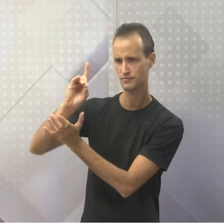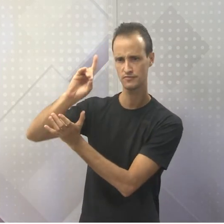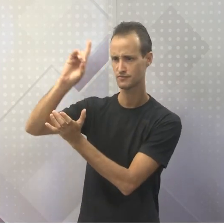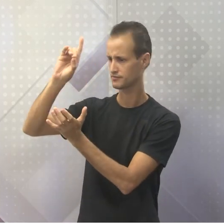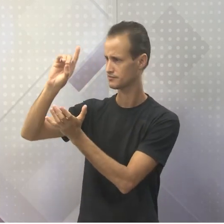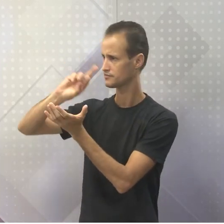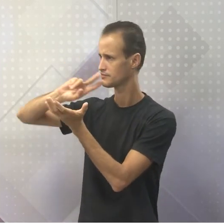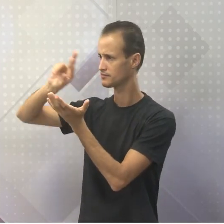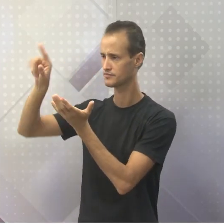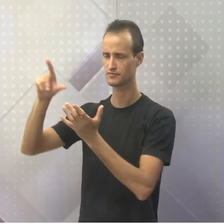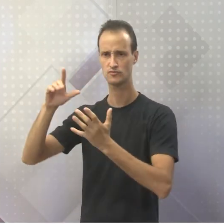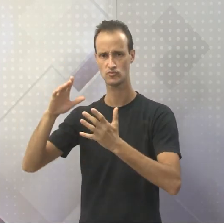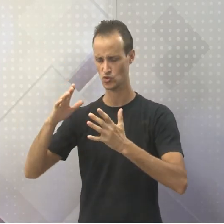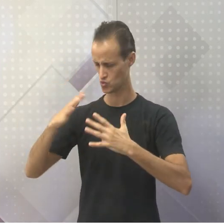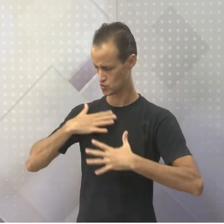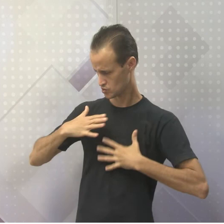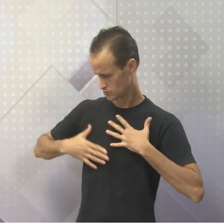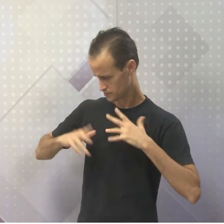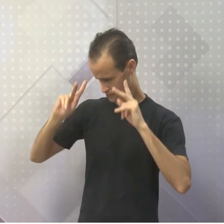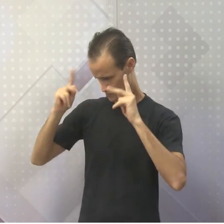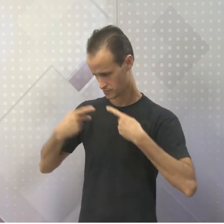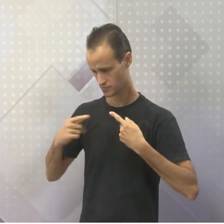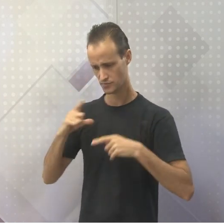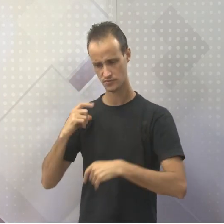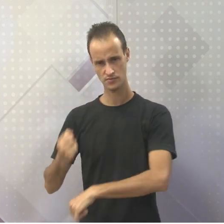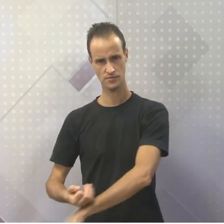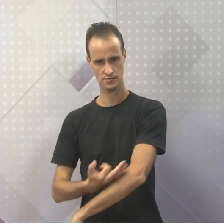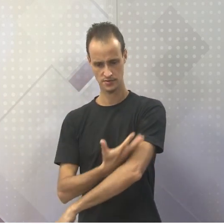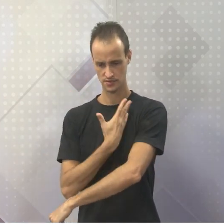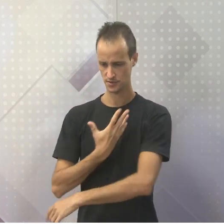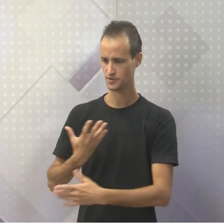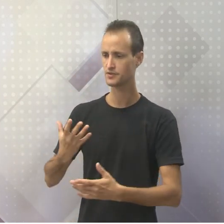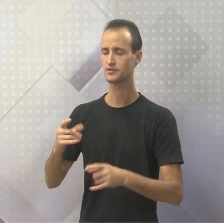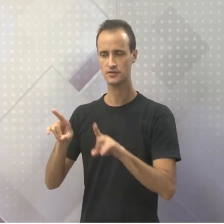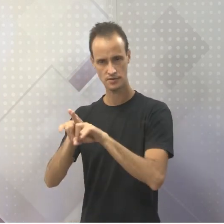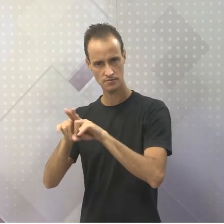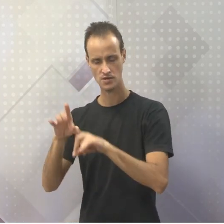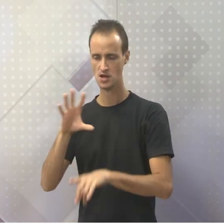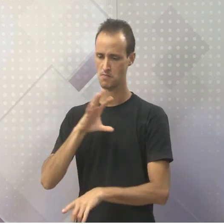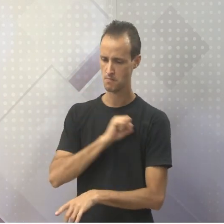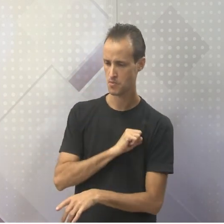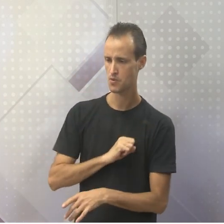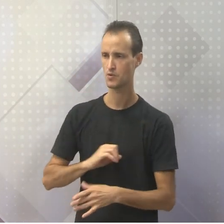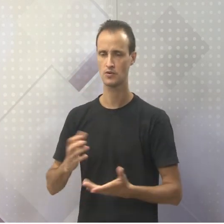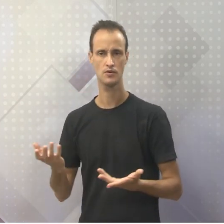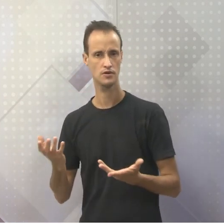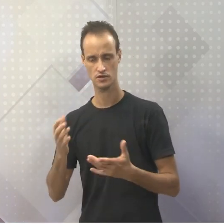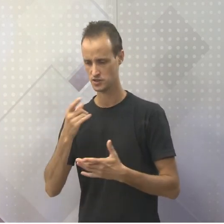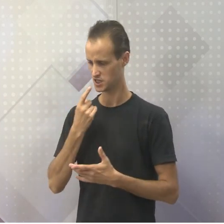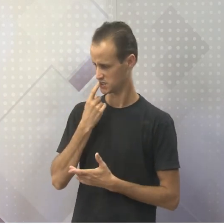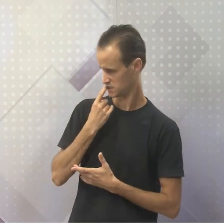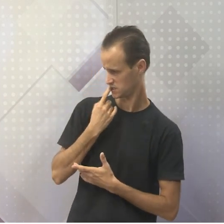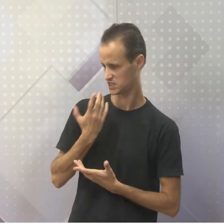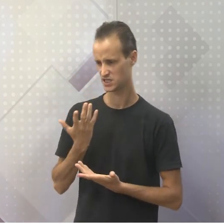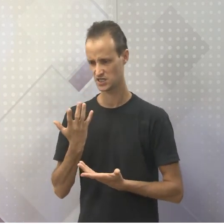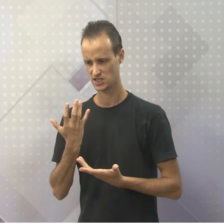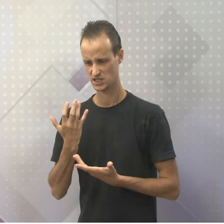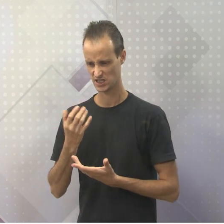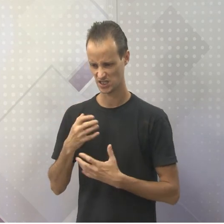forma humana, tinham sentimentos humanos, como amor, inveja, traição, ira, entre outros.